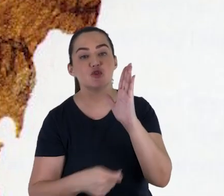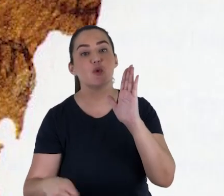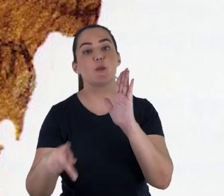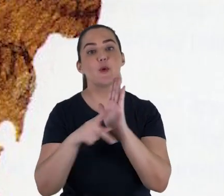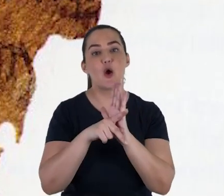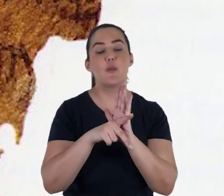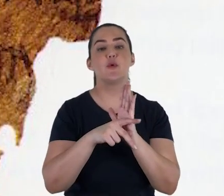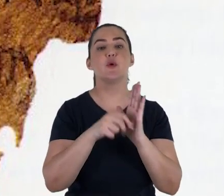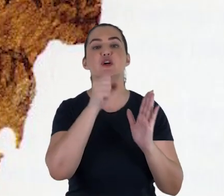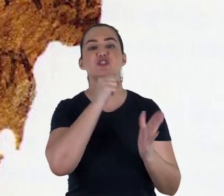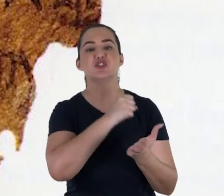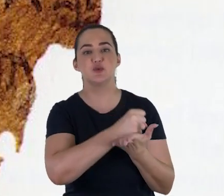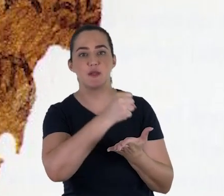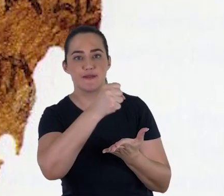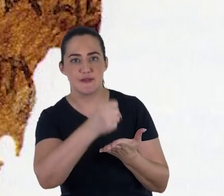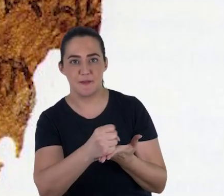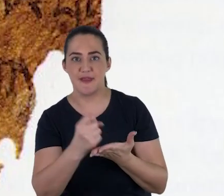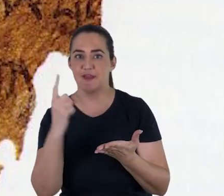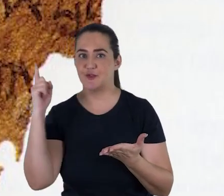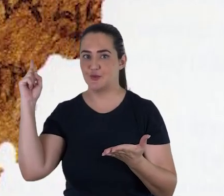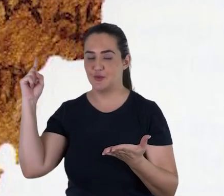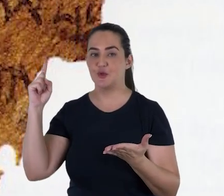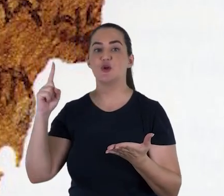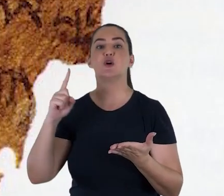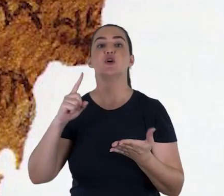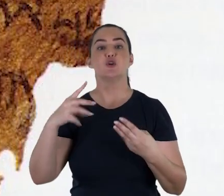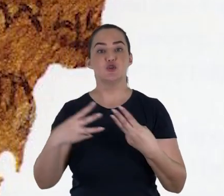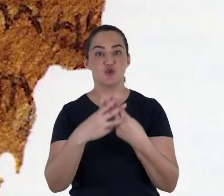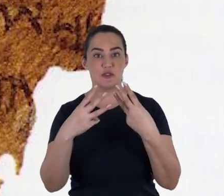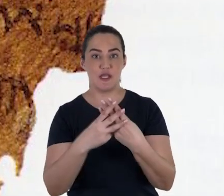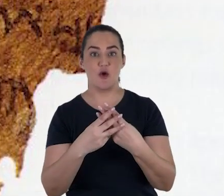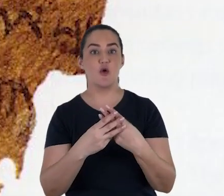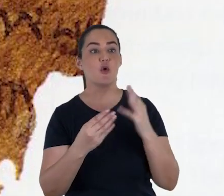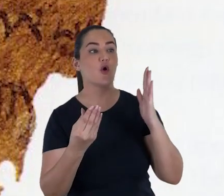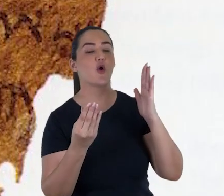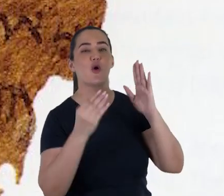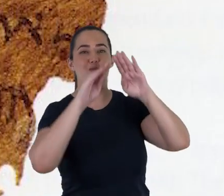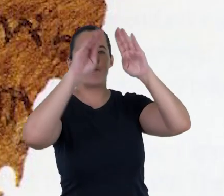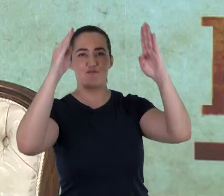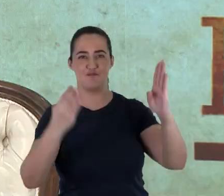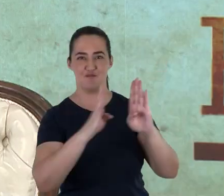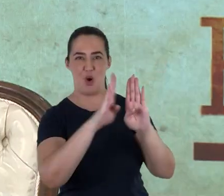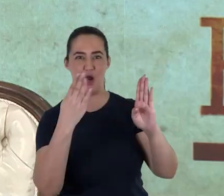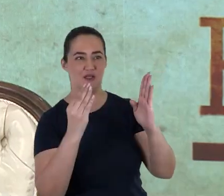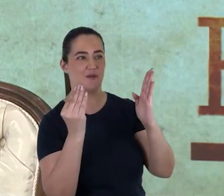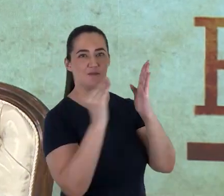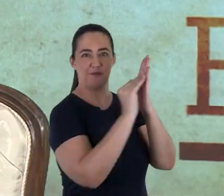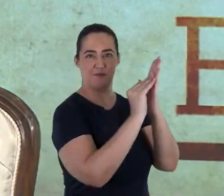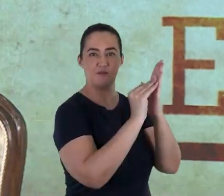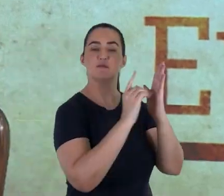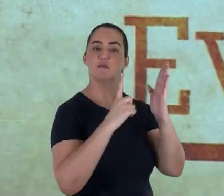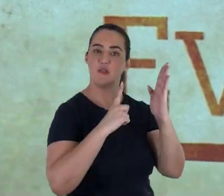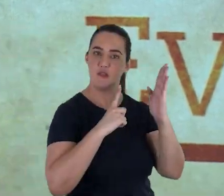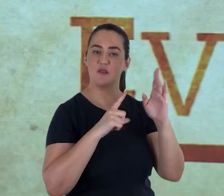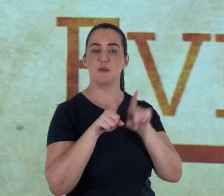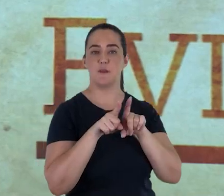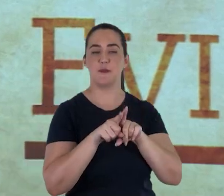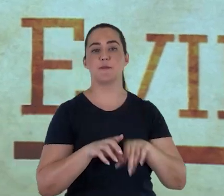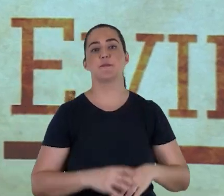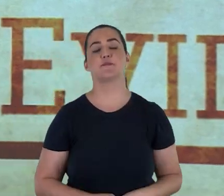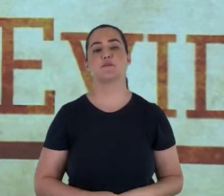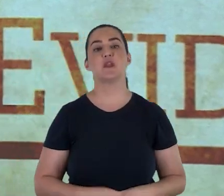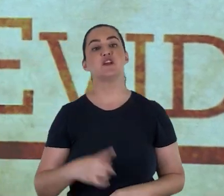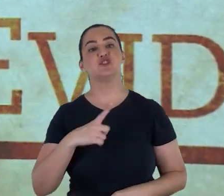da Torá que os judeus colocavam e colocam até hoje no umbral de suas portas. Havia também ali naquela caverna